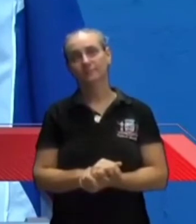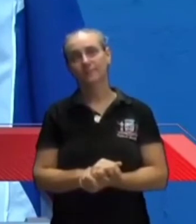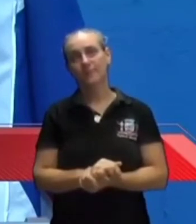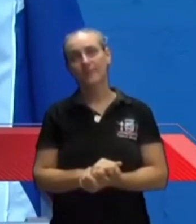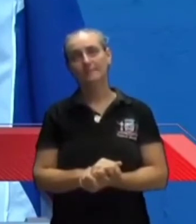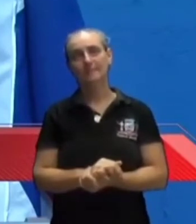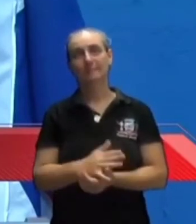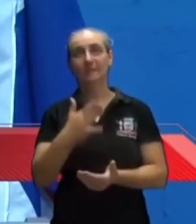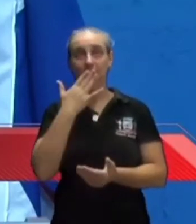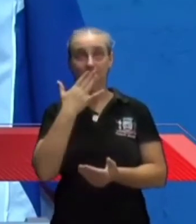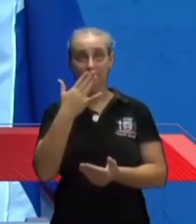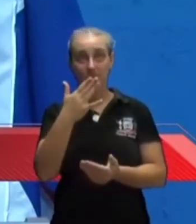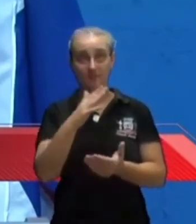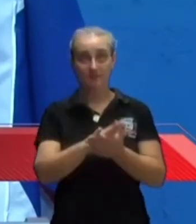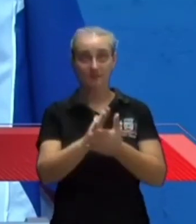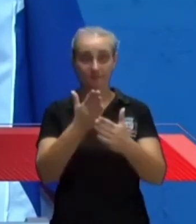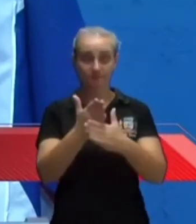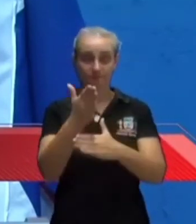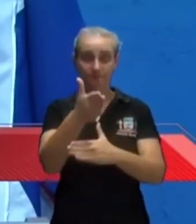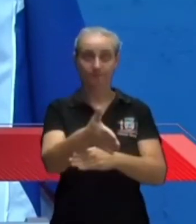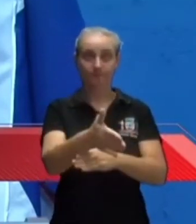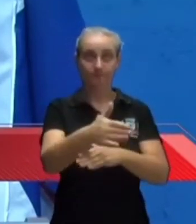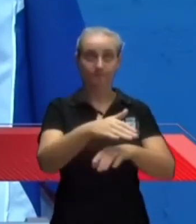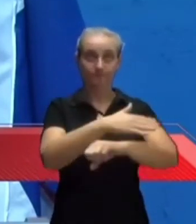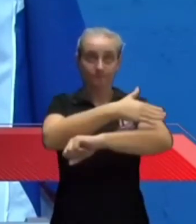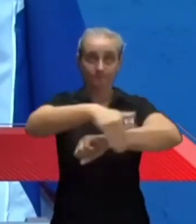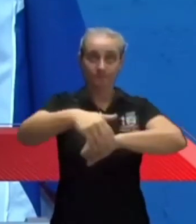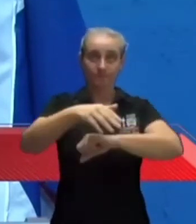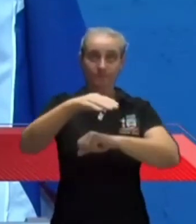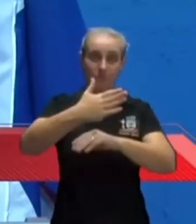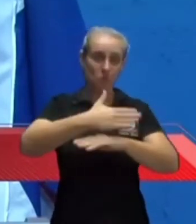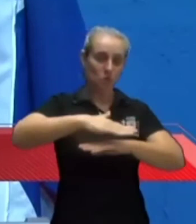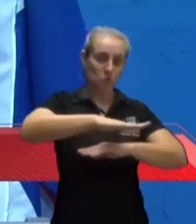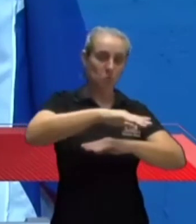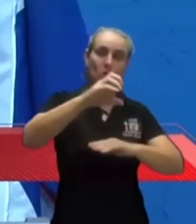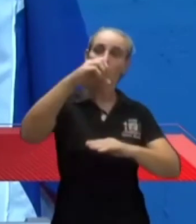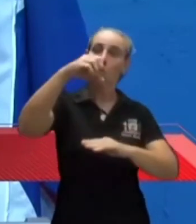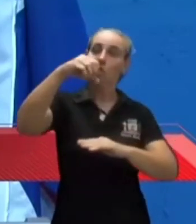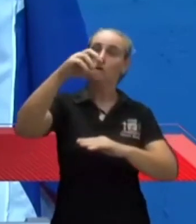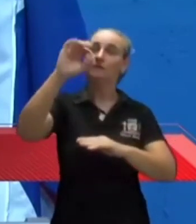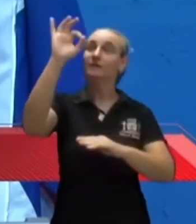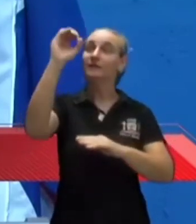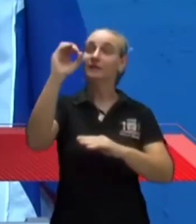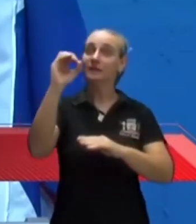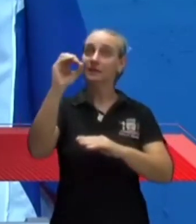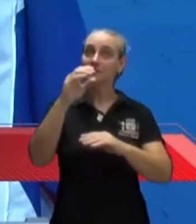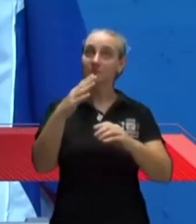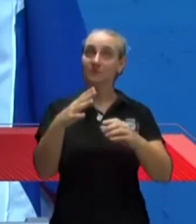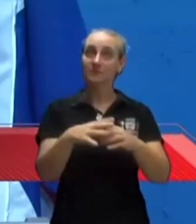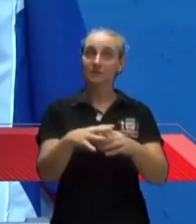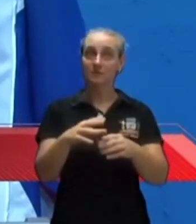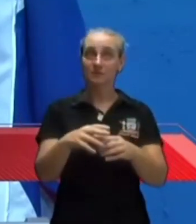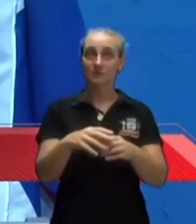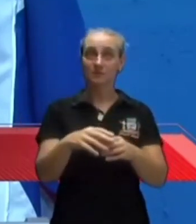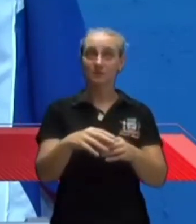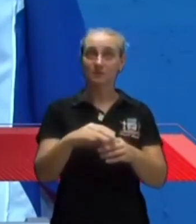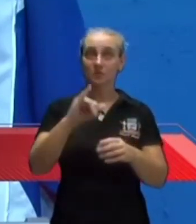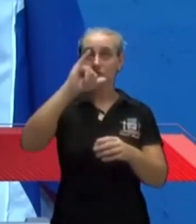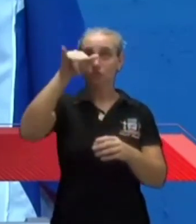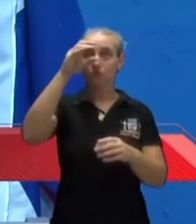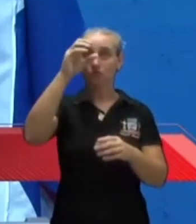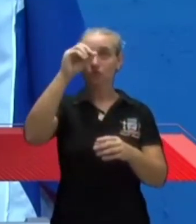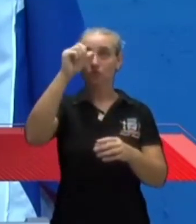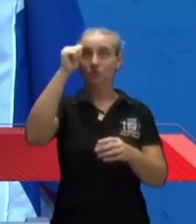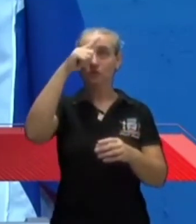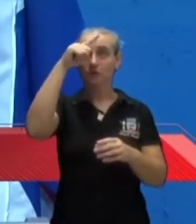Solicito também que viabilize a implantação do estacionamento 90 graus no canteiro central, na avenida Professor João Tomes, no